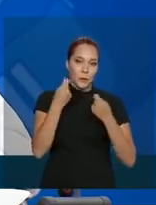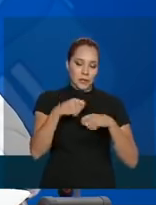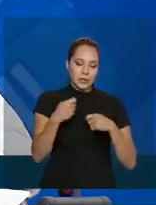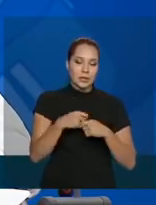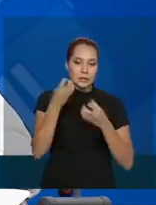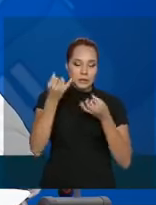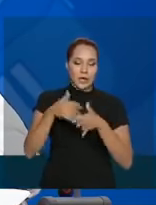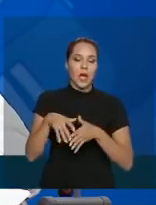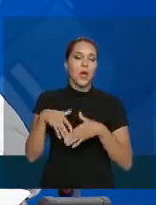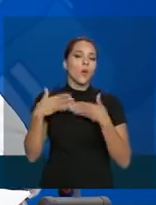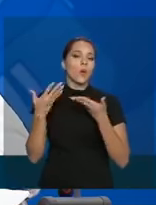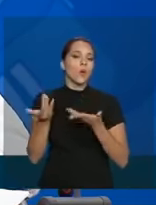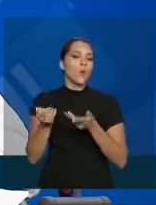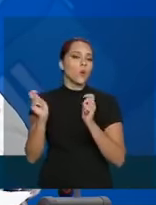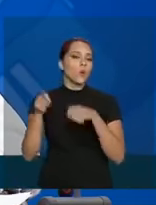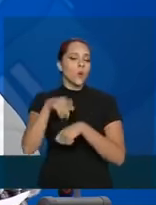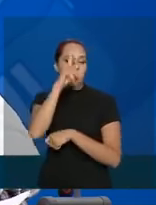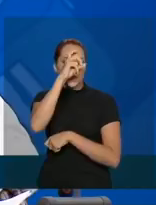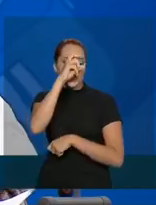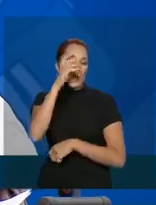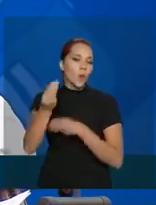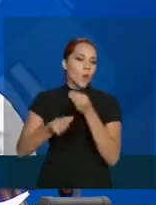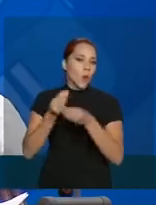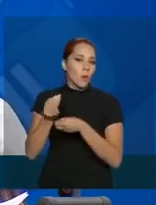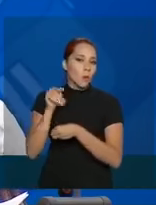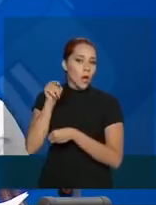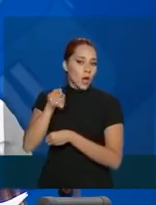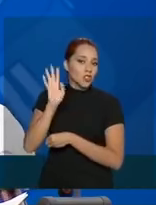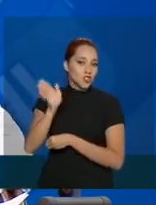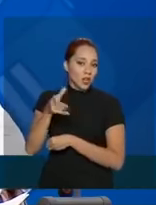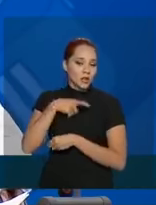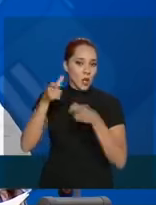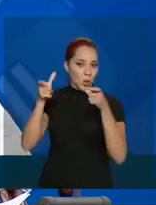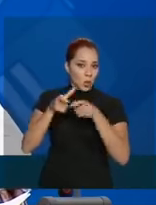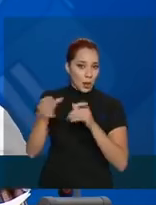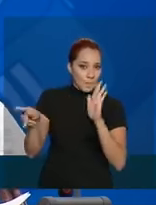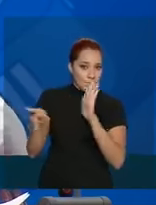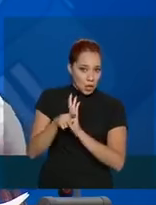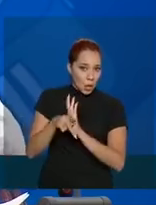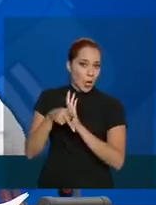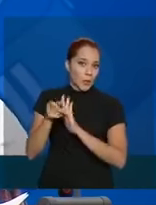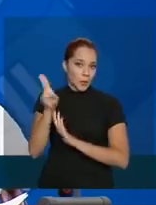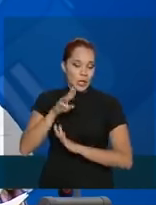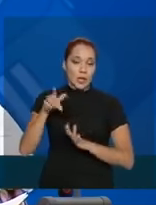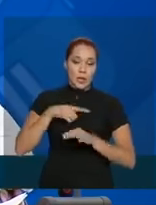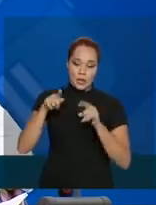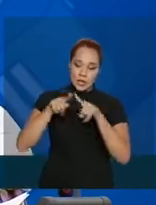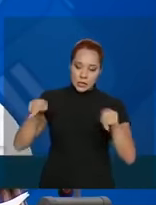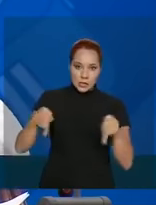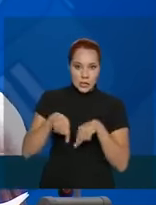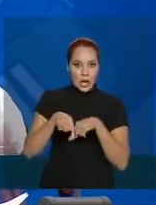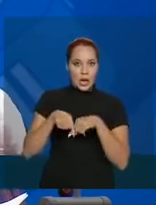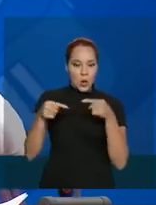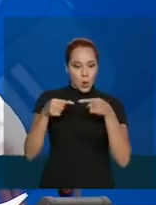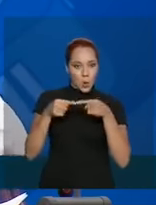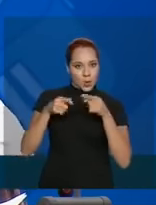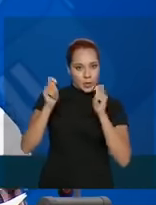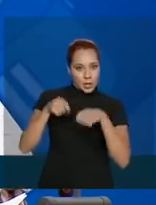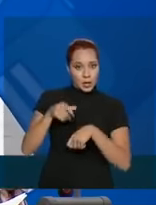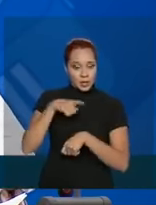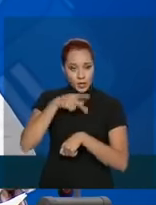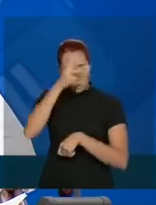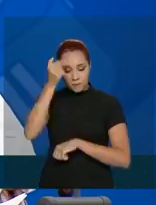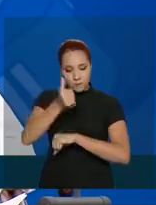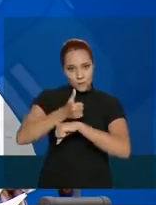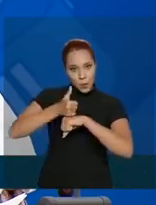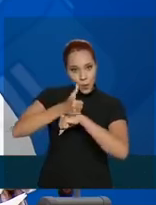condições esse hospital está, se ele tem já local apropriado, se ele tem sala adequada, se ele tem pessoal